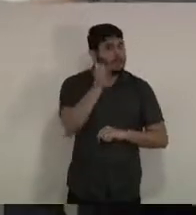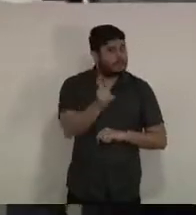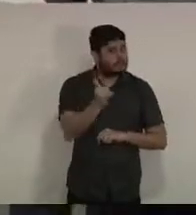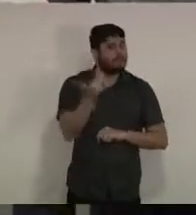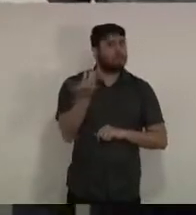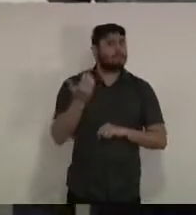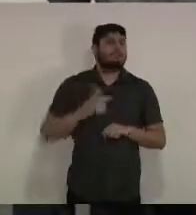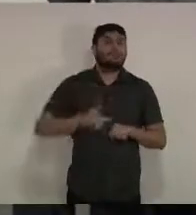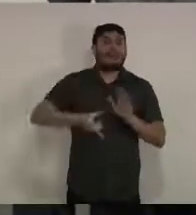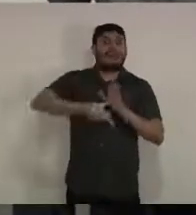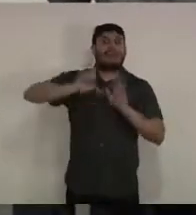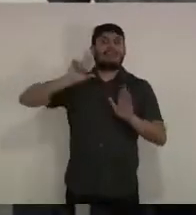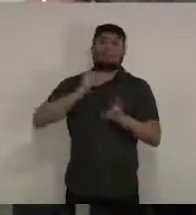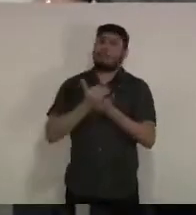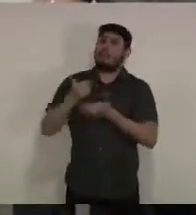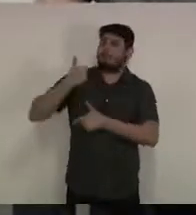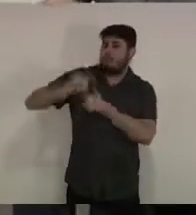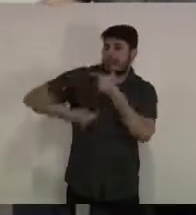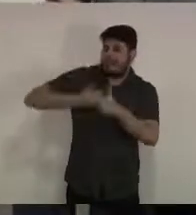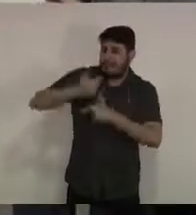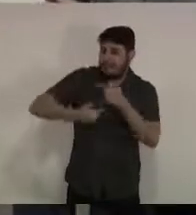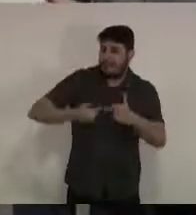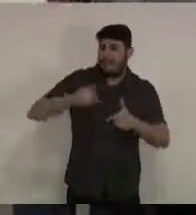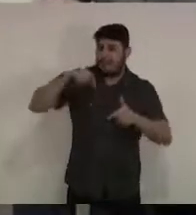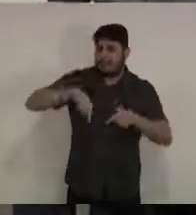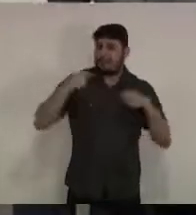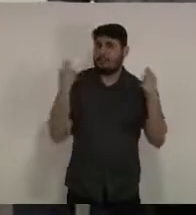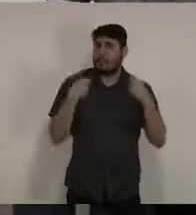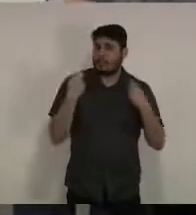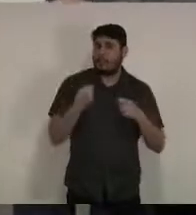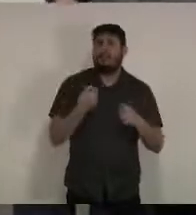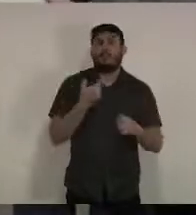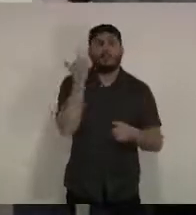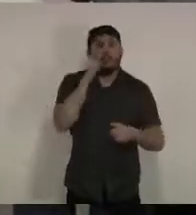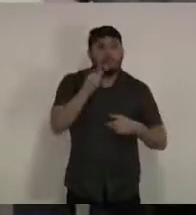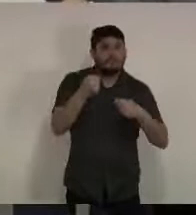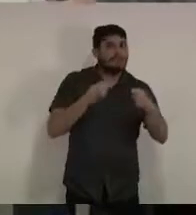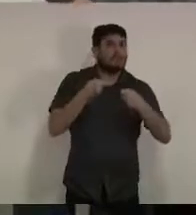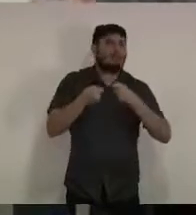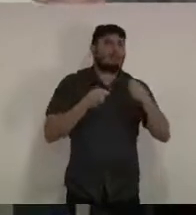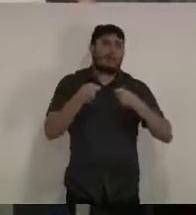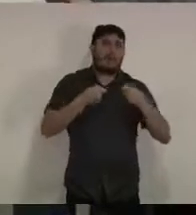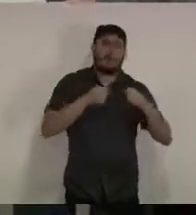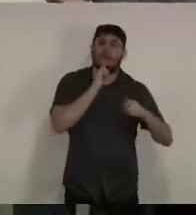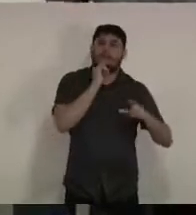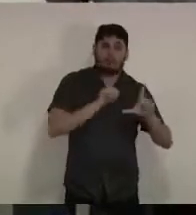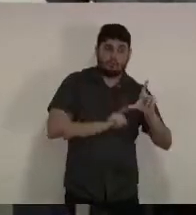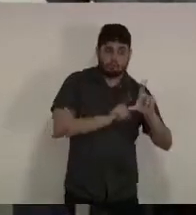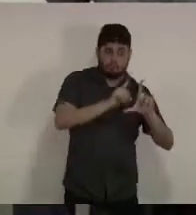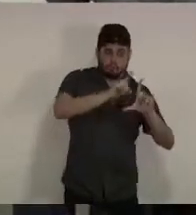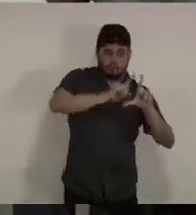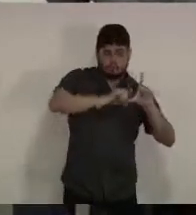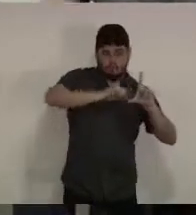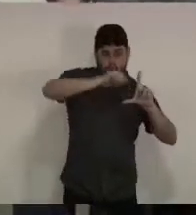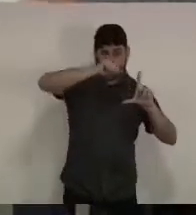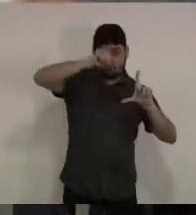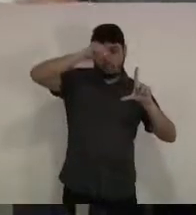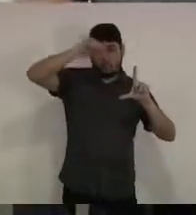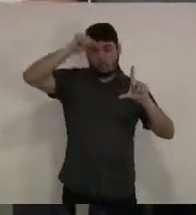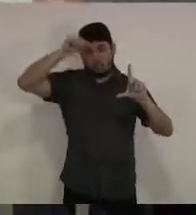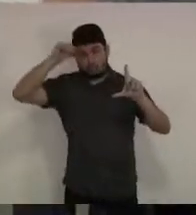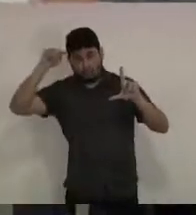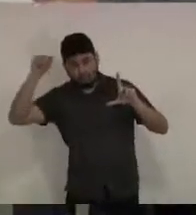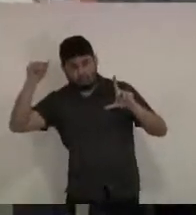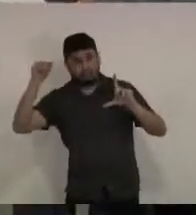conseguimos o achatamento dessa curva e o equilíbrio de casos novos em